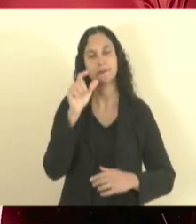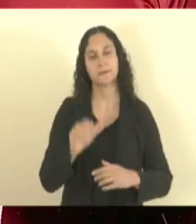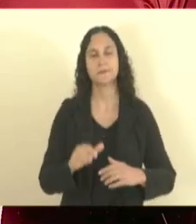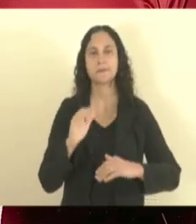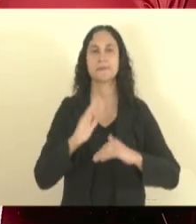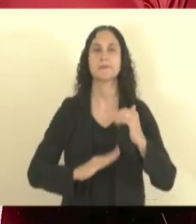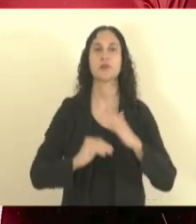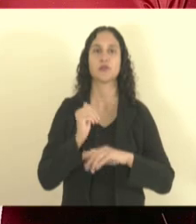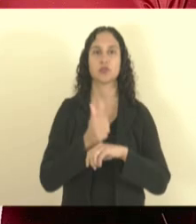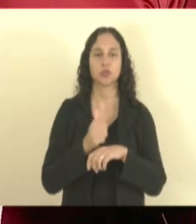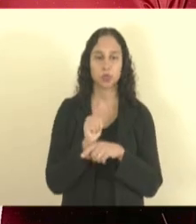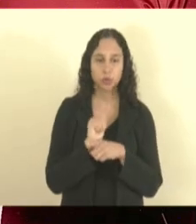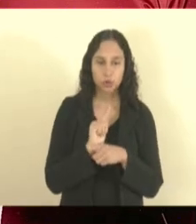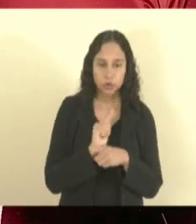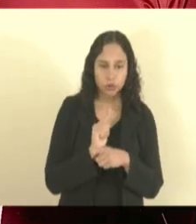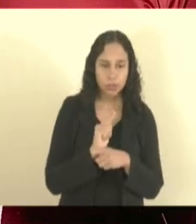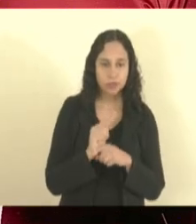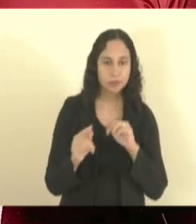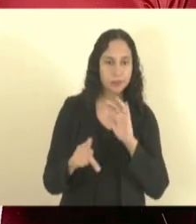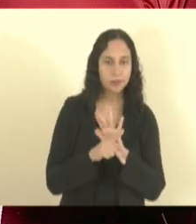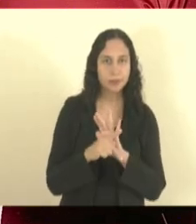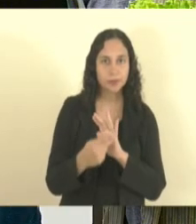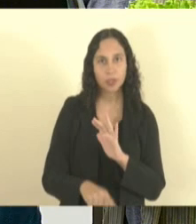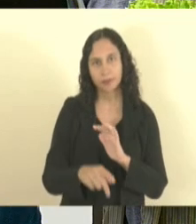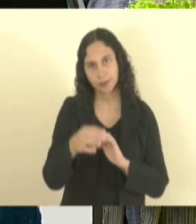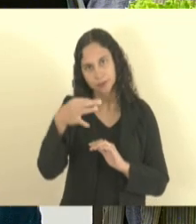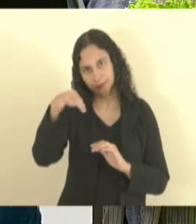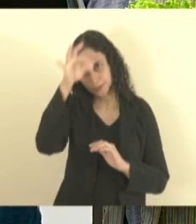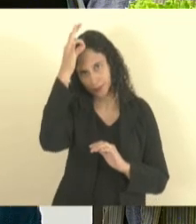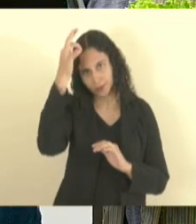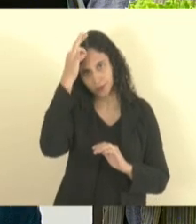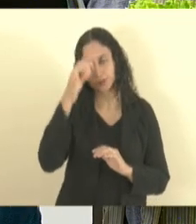no segundo semestre estamos fazendo a expansão.